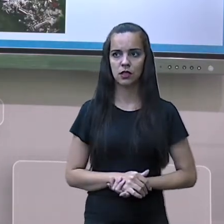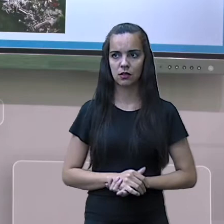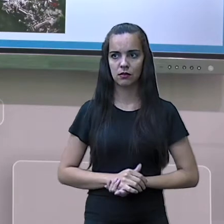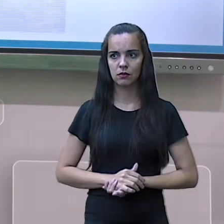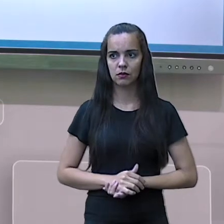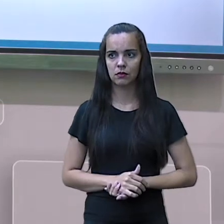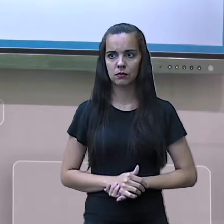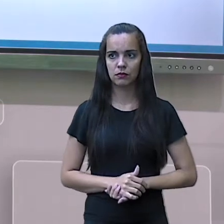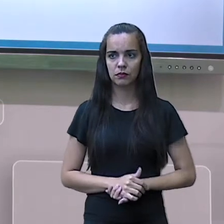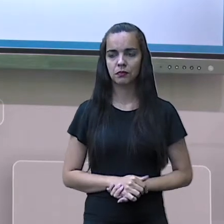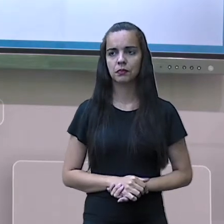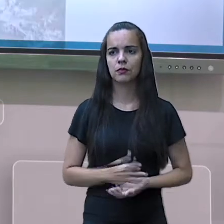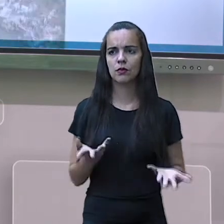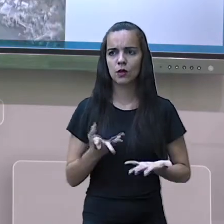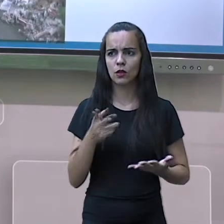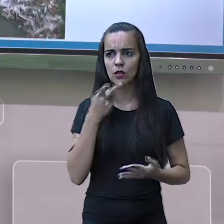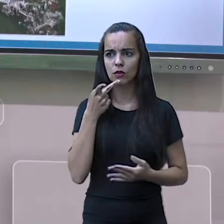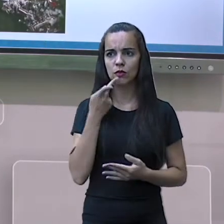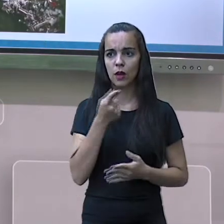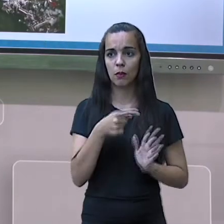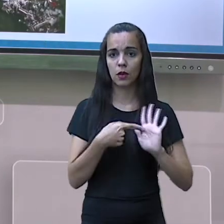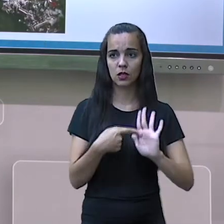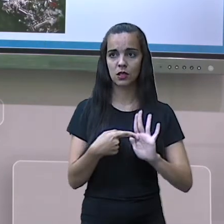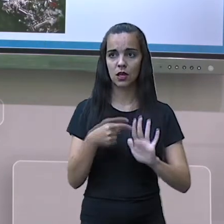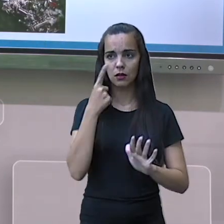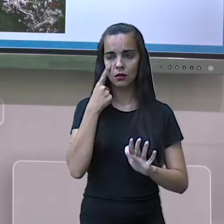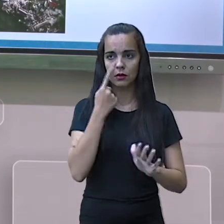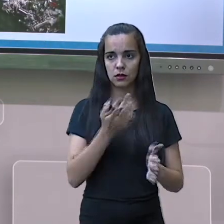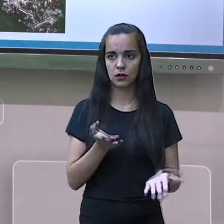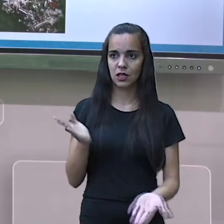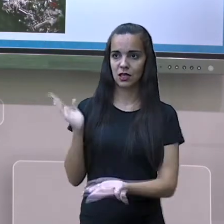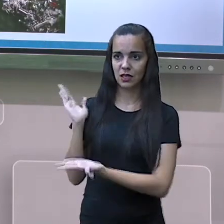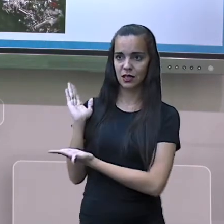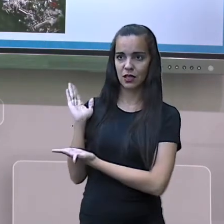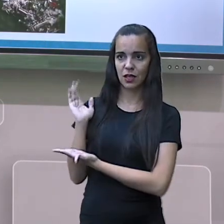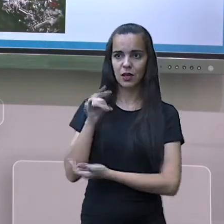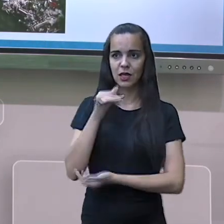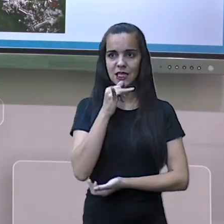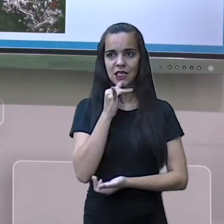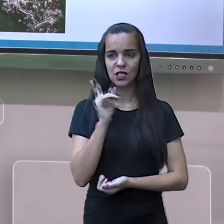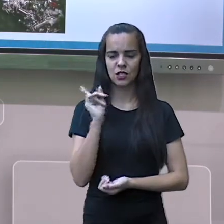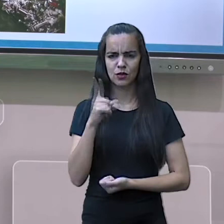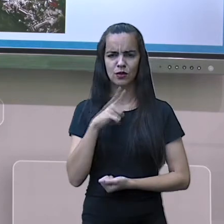nessa foto, como falar de qualidade de vida, por exemplo, coleta de lixo.